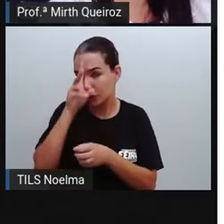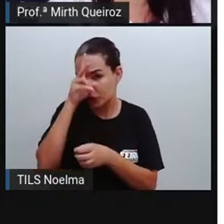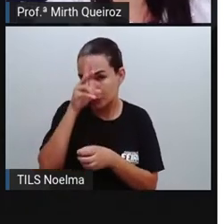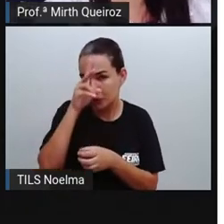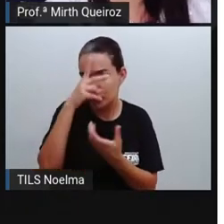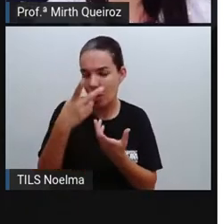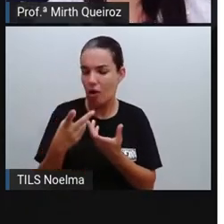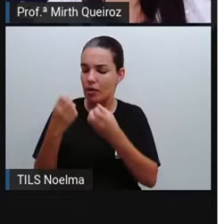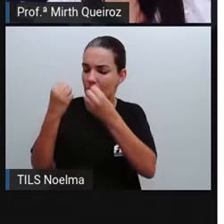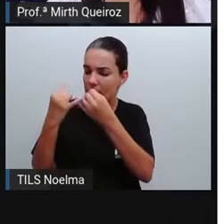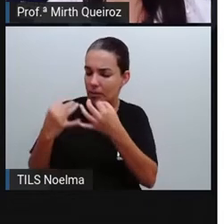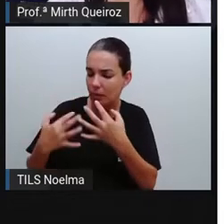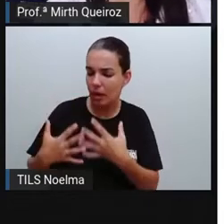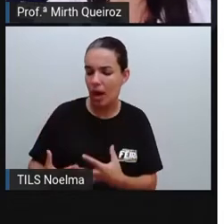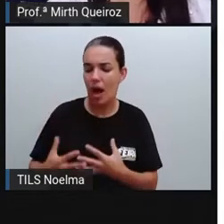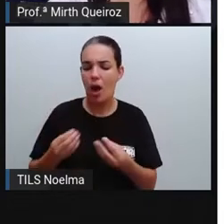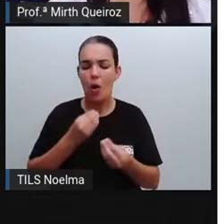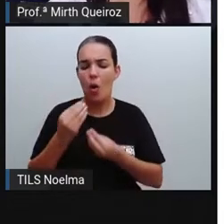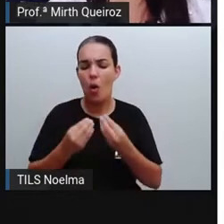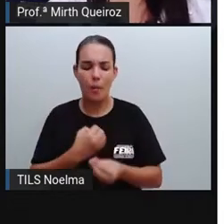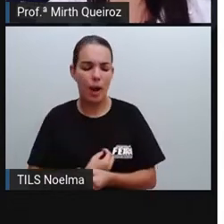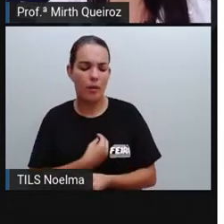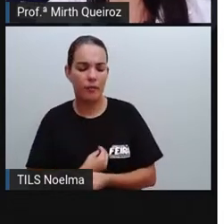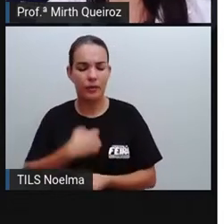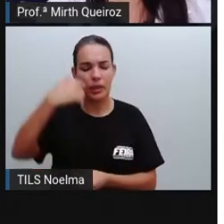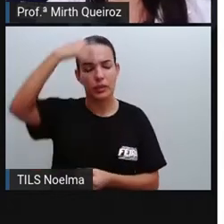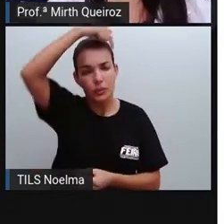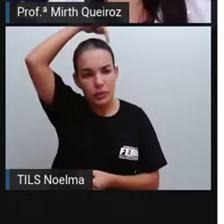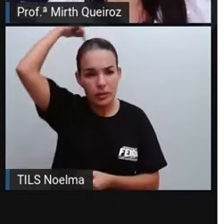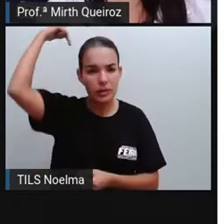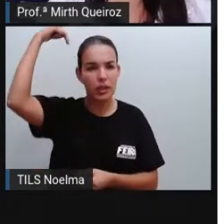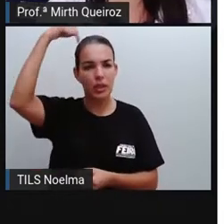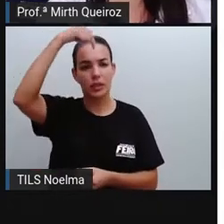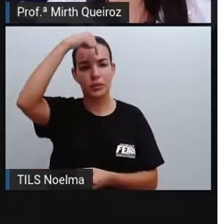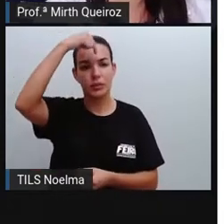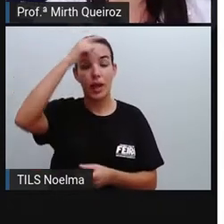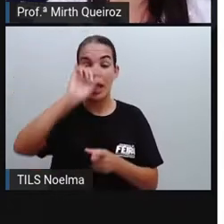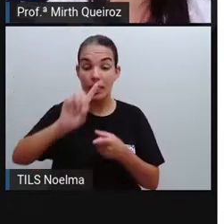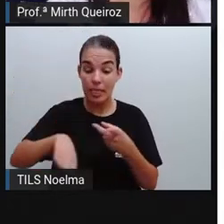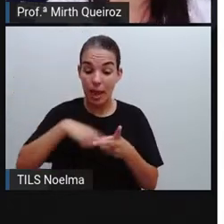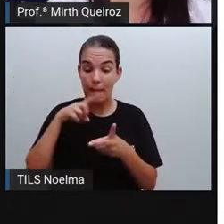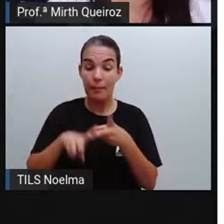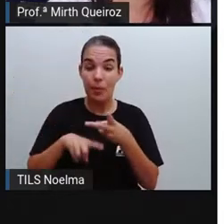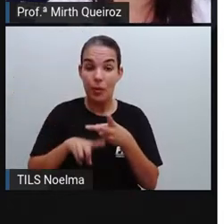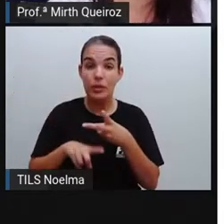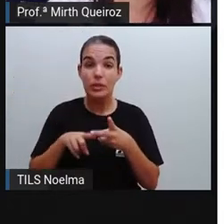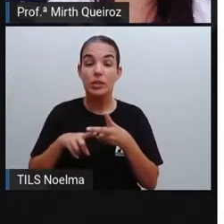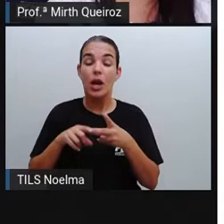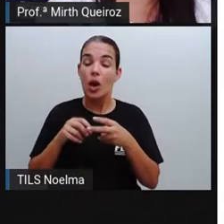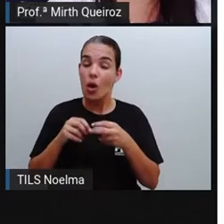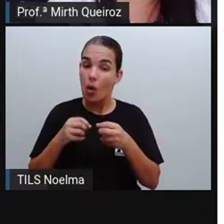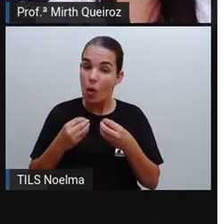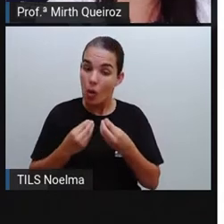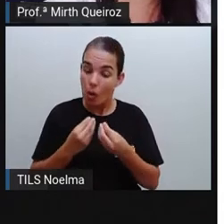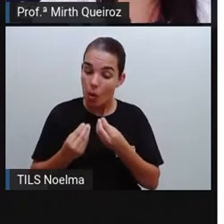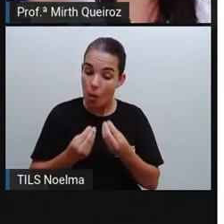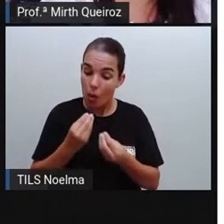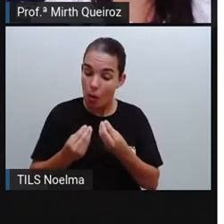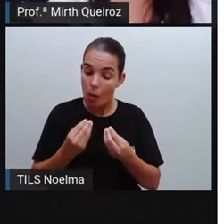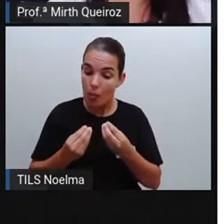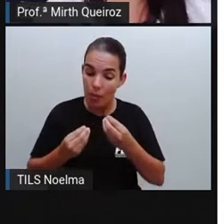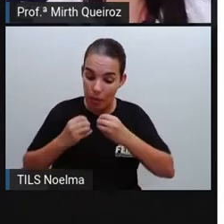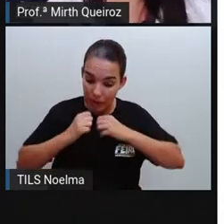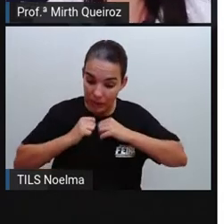narrar a vida dos santos. Posteriormente, elas foram apropriadas pelos indivíduos e começaram a utilizar as lendas para